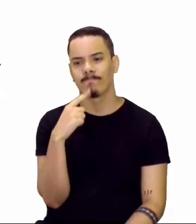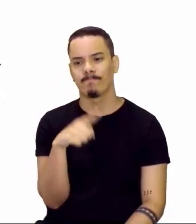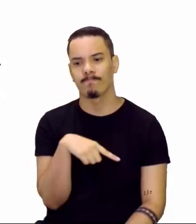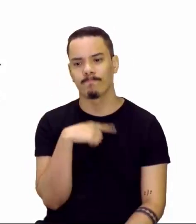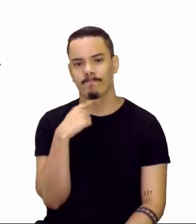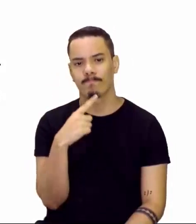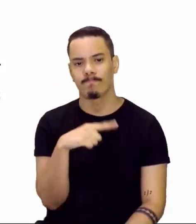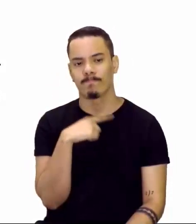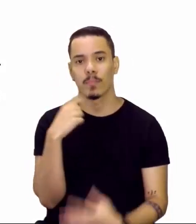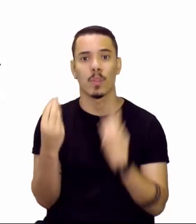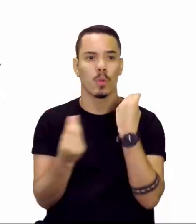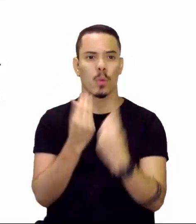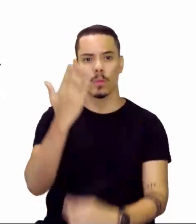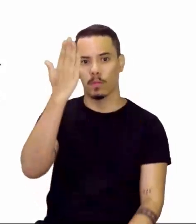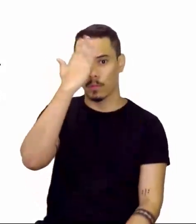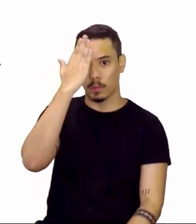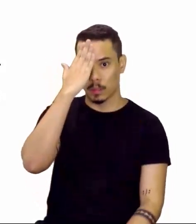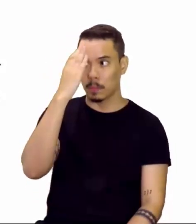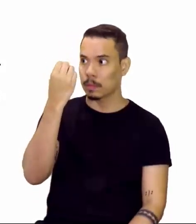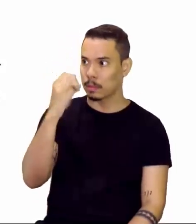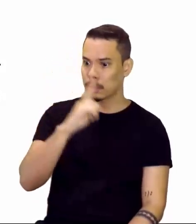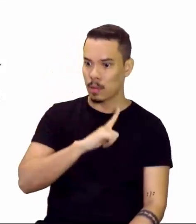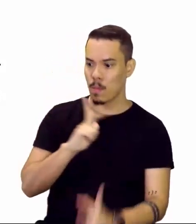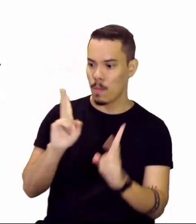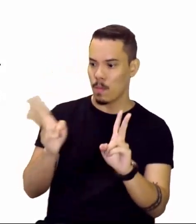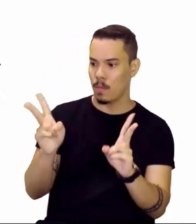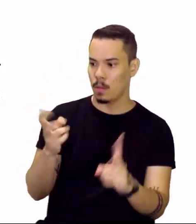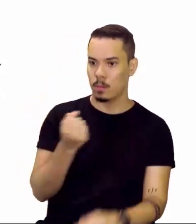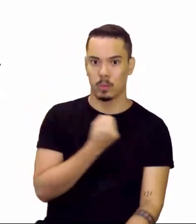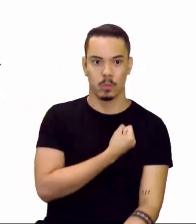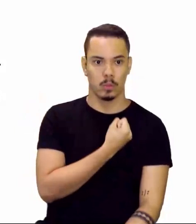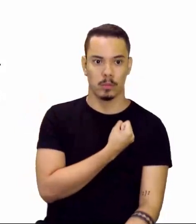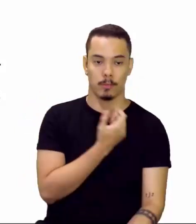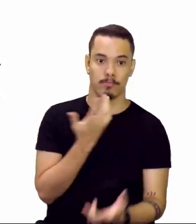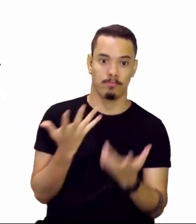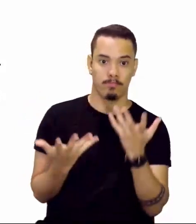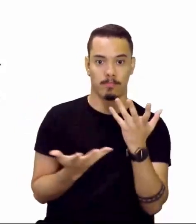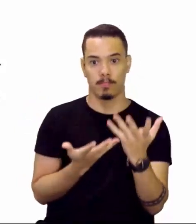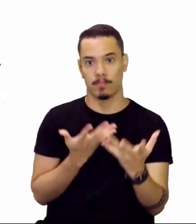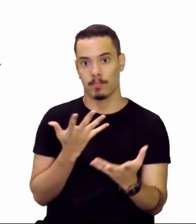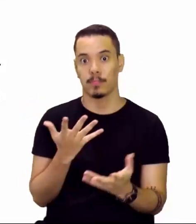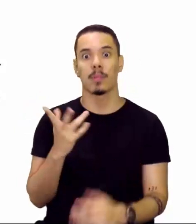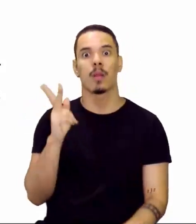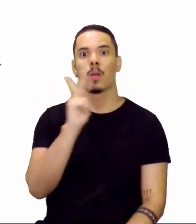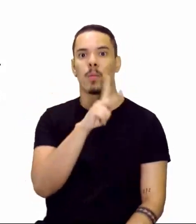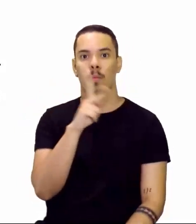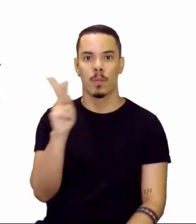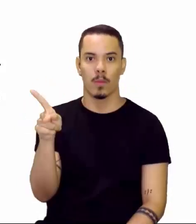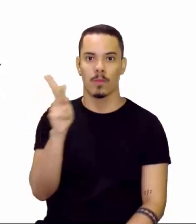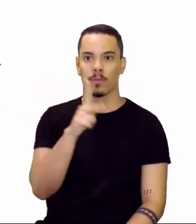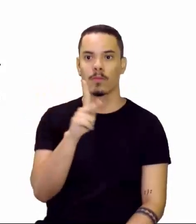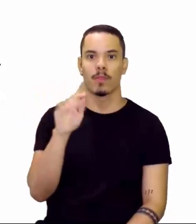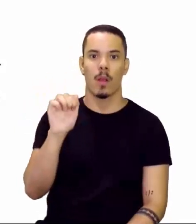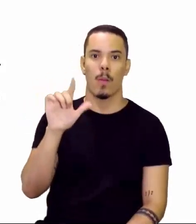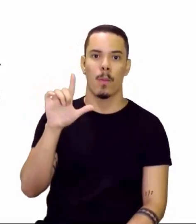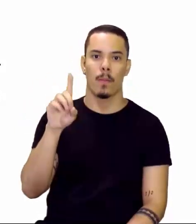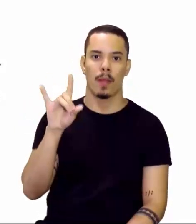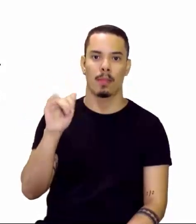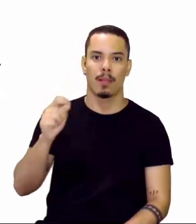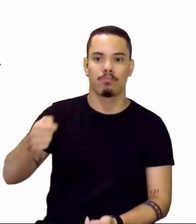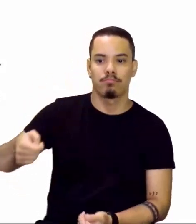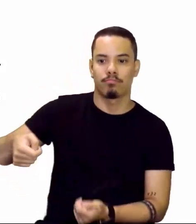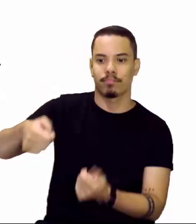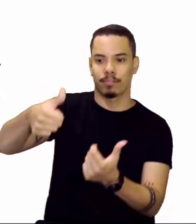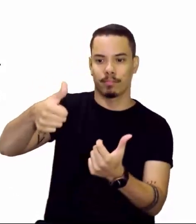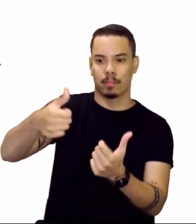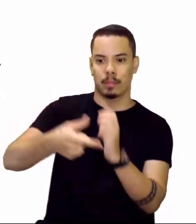Como que eu vou saber se eles têm o mesmo número de elétrons? Aí você vai pegar o macete que o professor Almeida passou na aula para a gente.